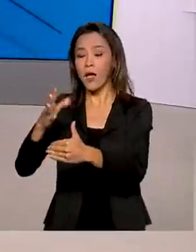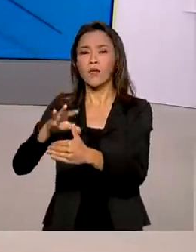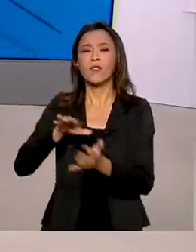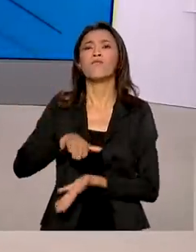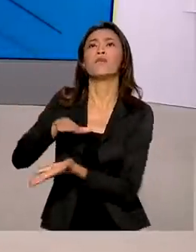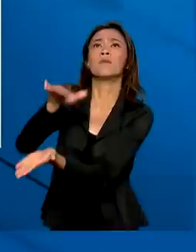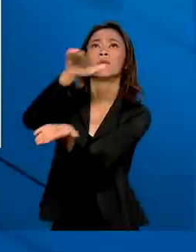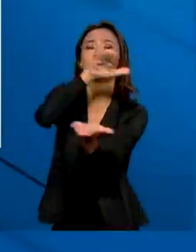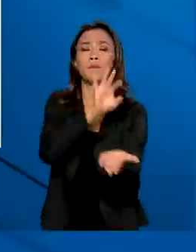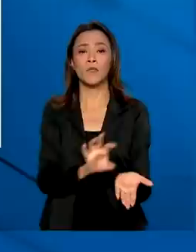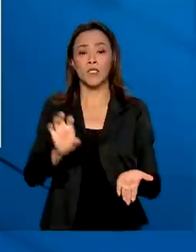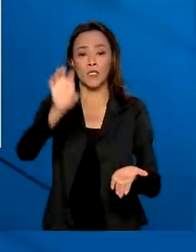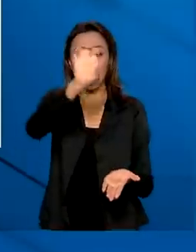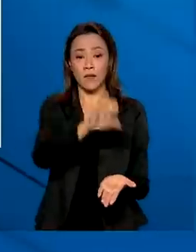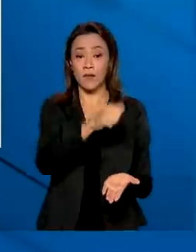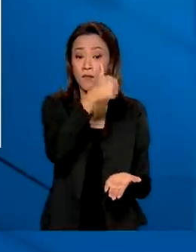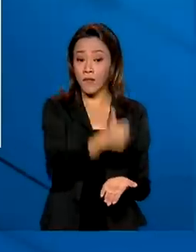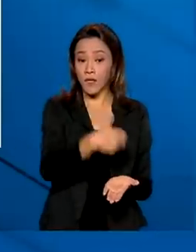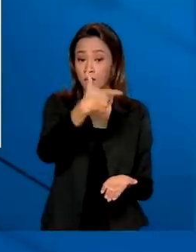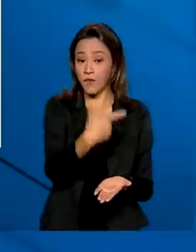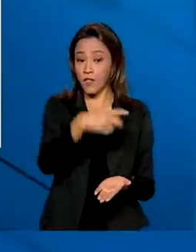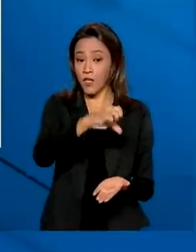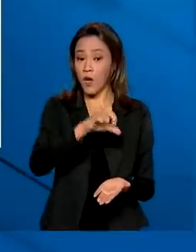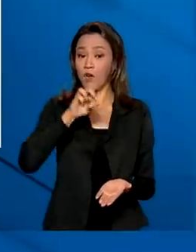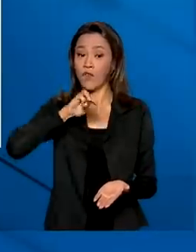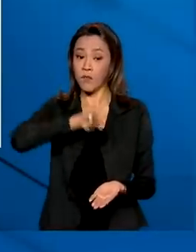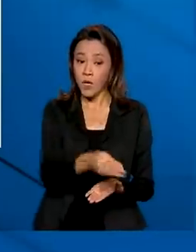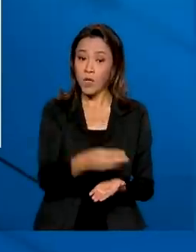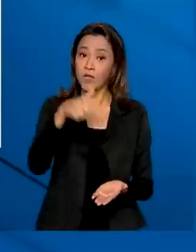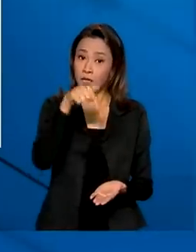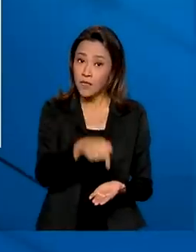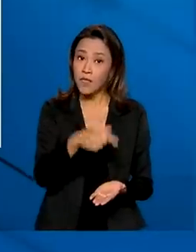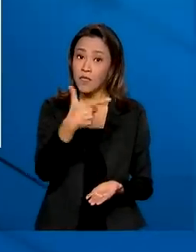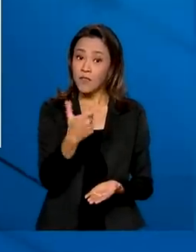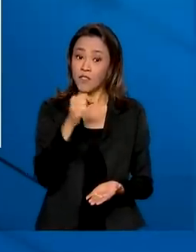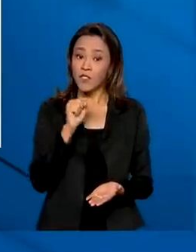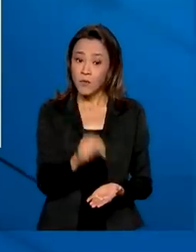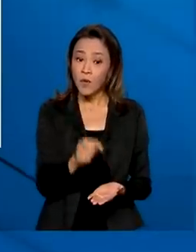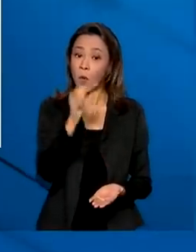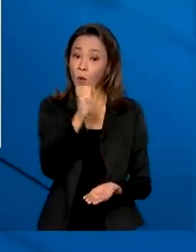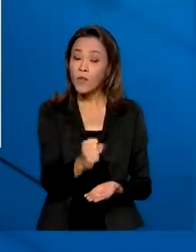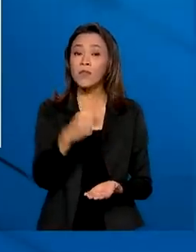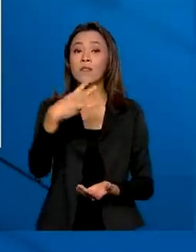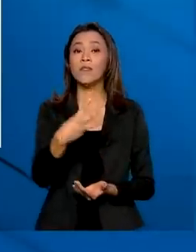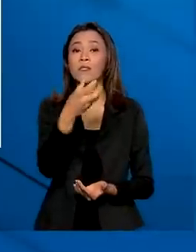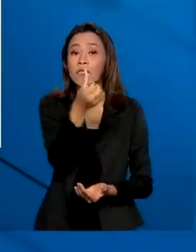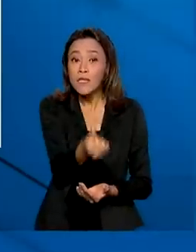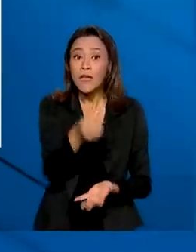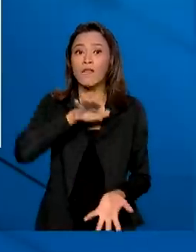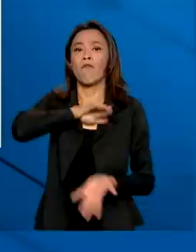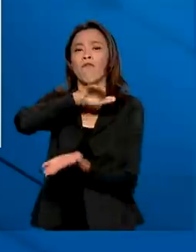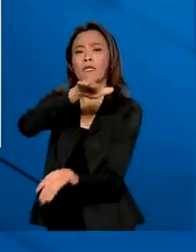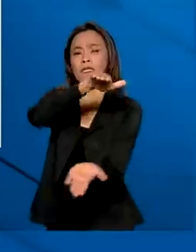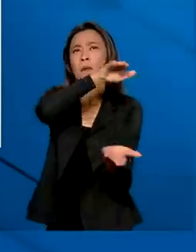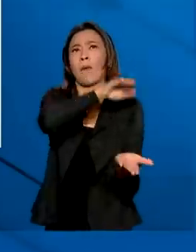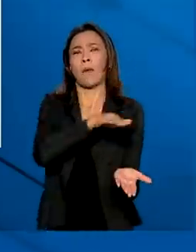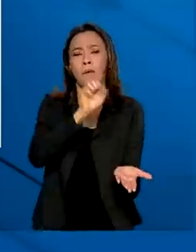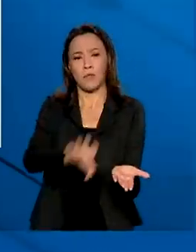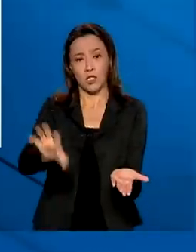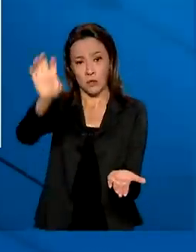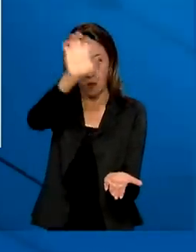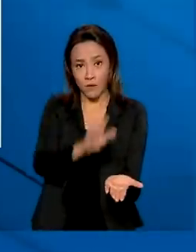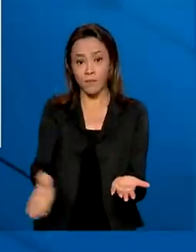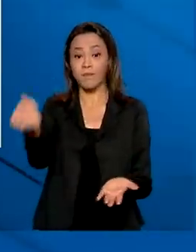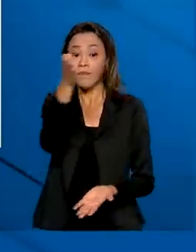todos os estados 129.720.836 doses de vacinas contra a Covid-19.